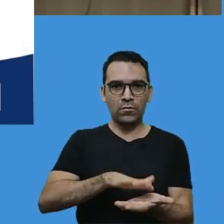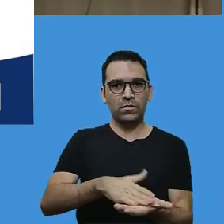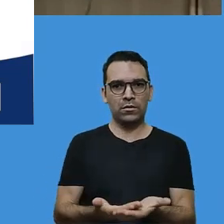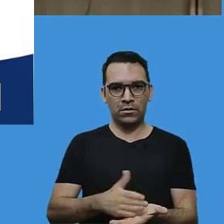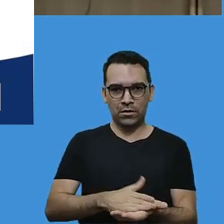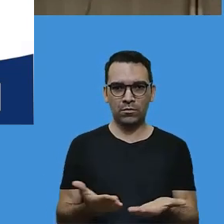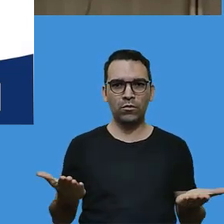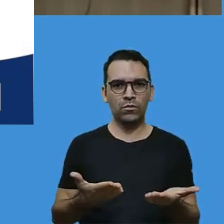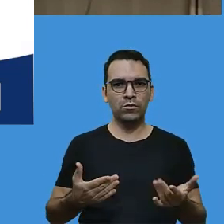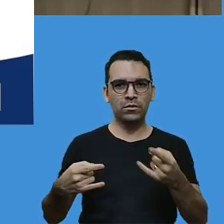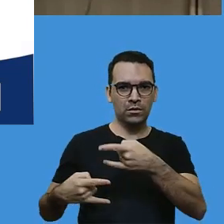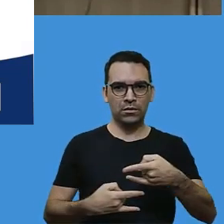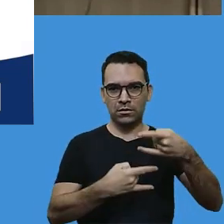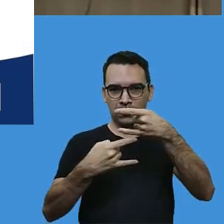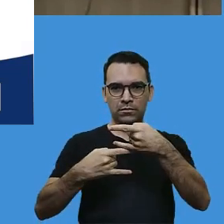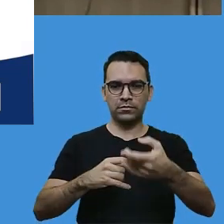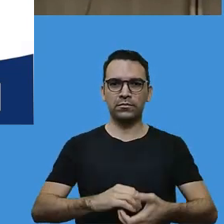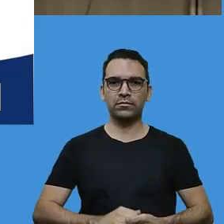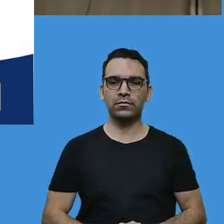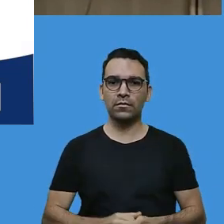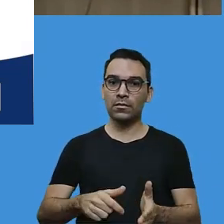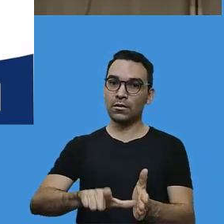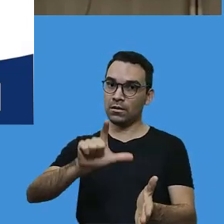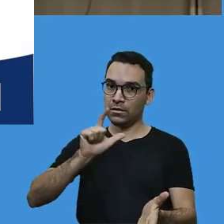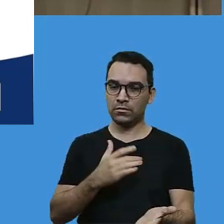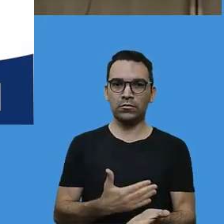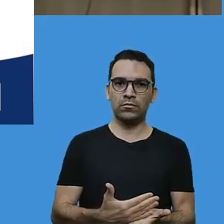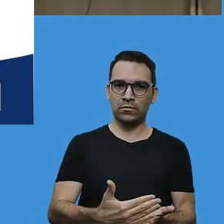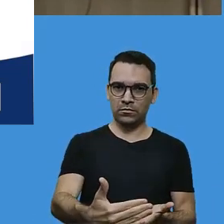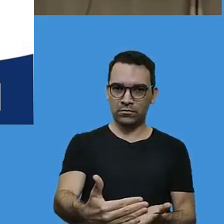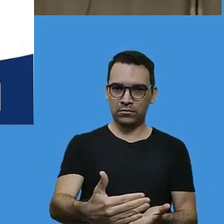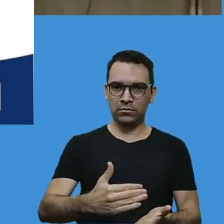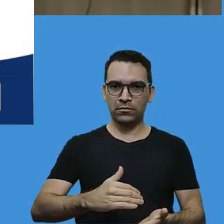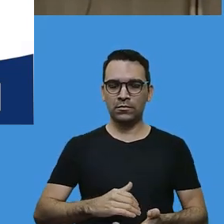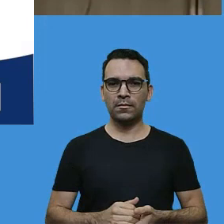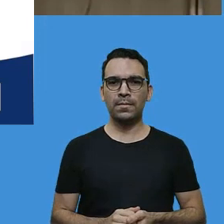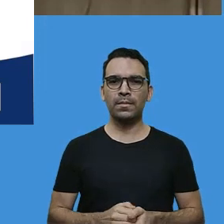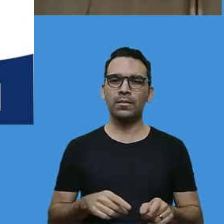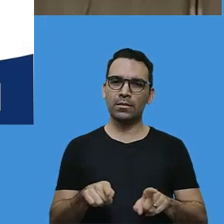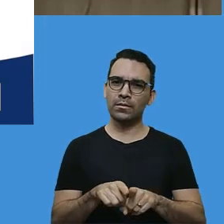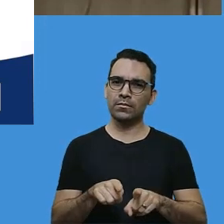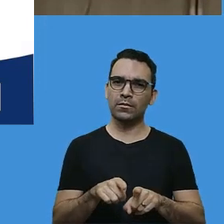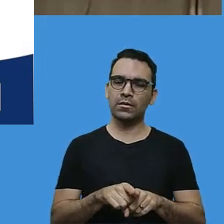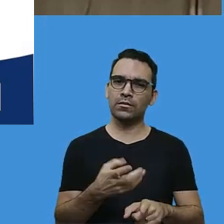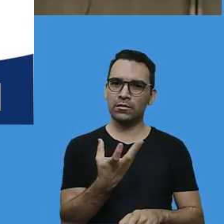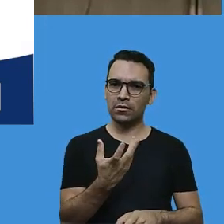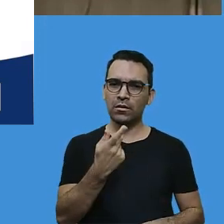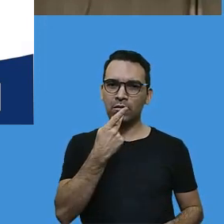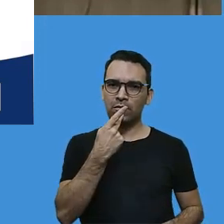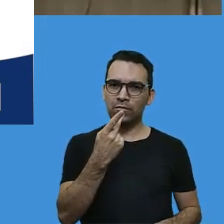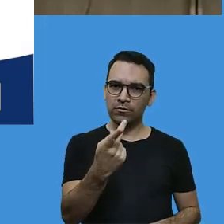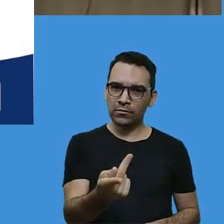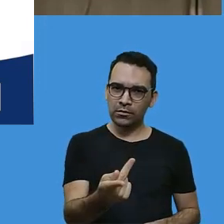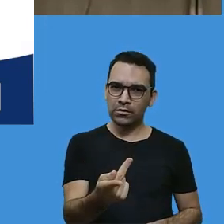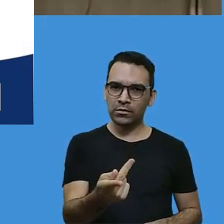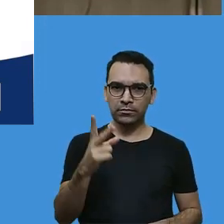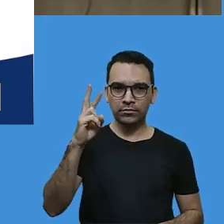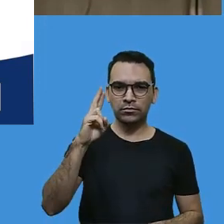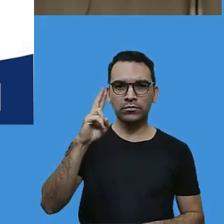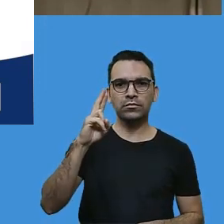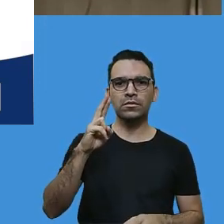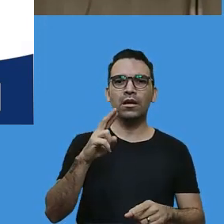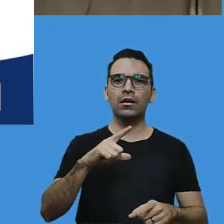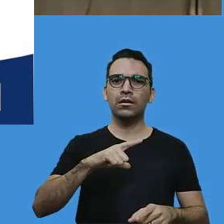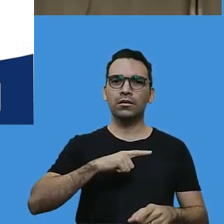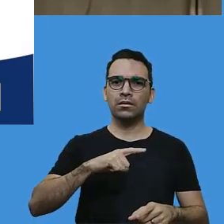live de hoje. Antes de iniciarmos, quero dizer para vocês que o nosso chat está